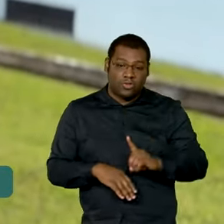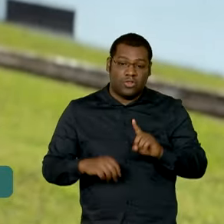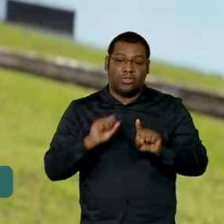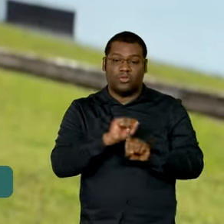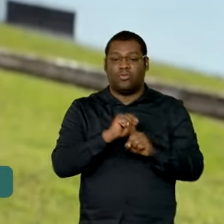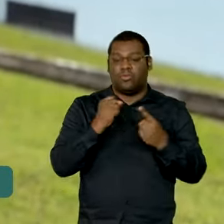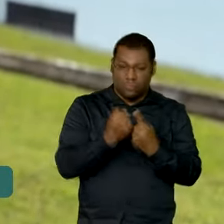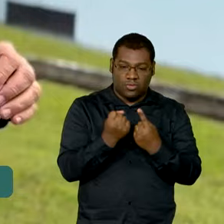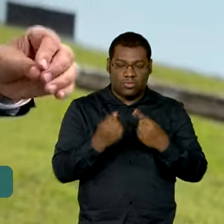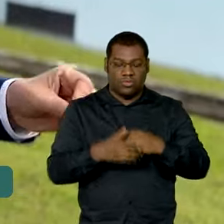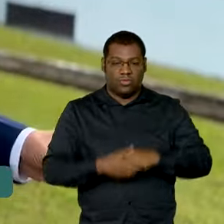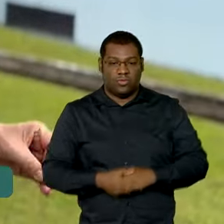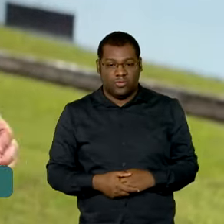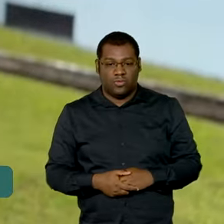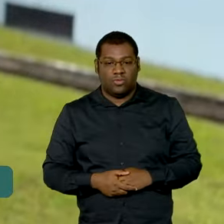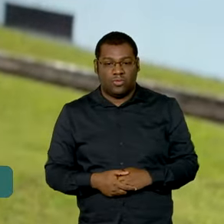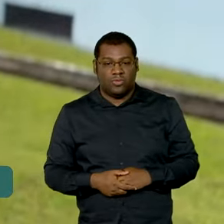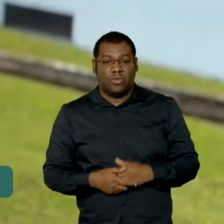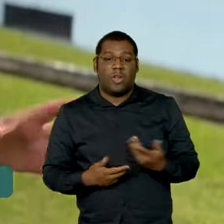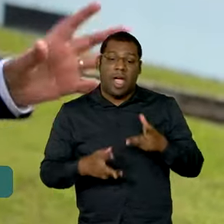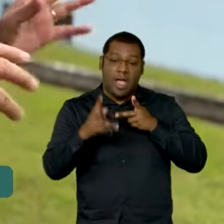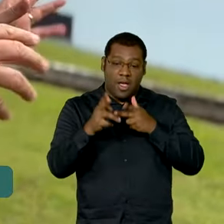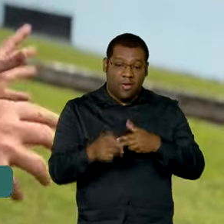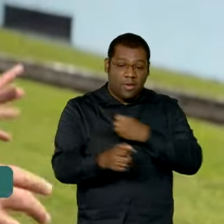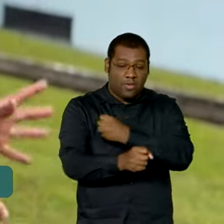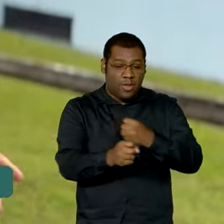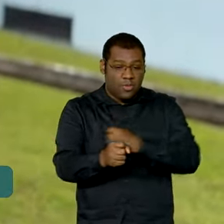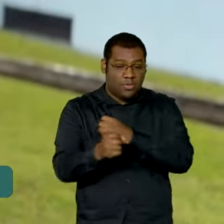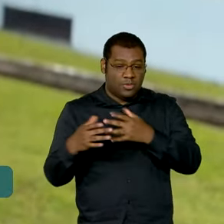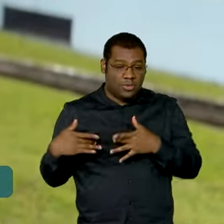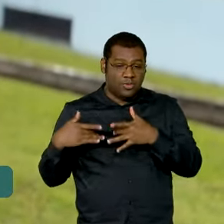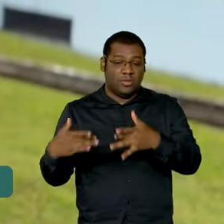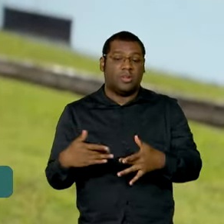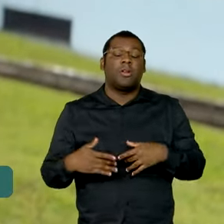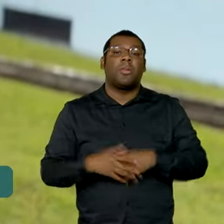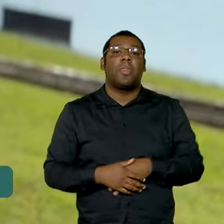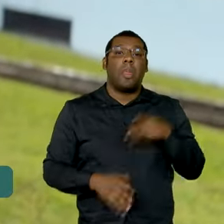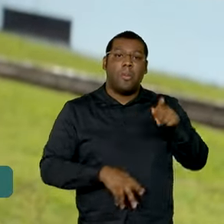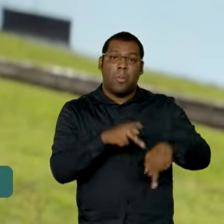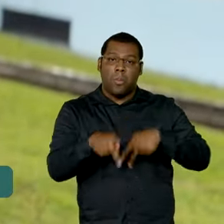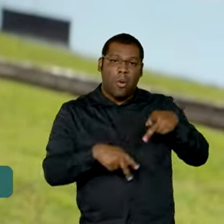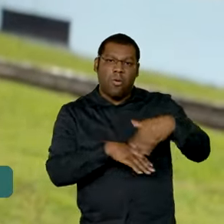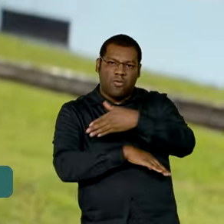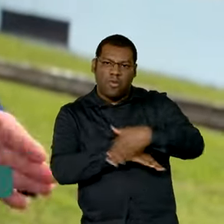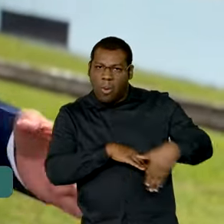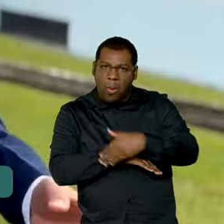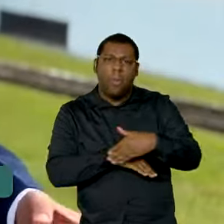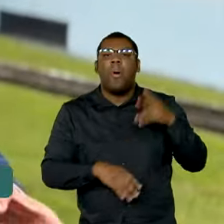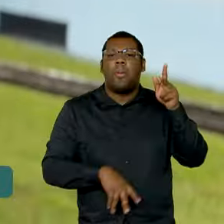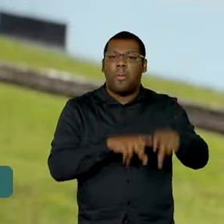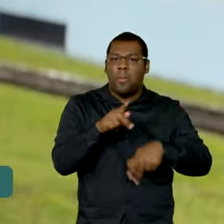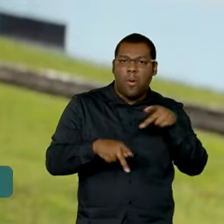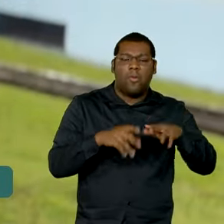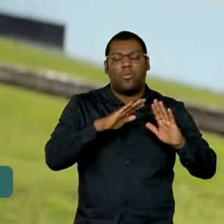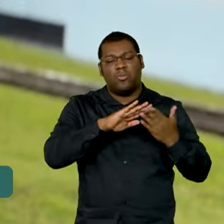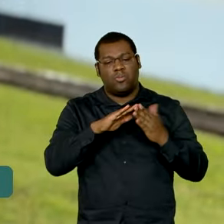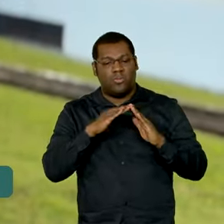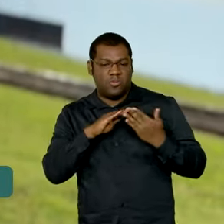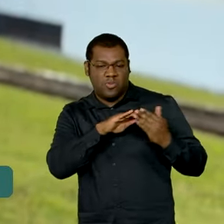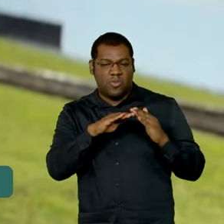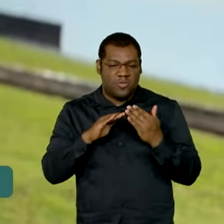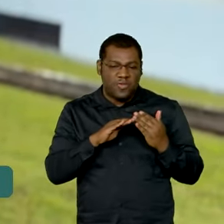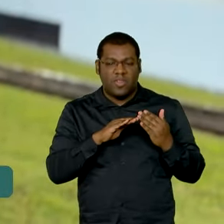pessoas. É numa cozinha solidária, é com a população de rua, é com povos da periferia e essa pessoa é levada